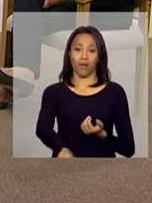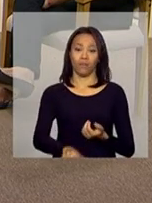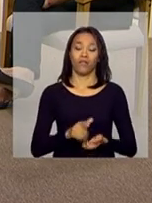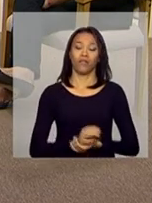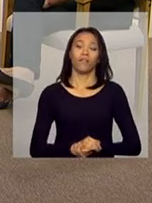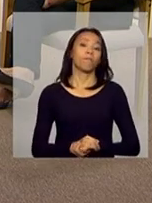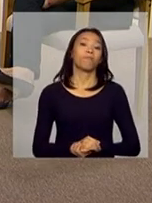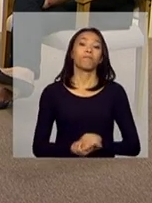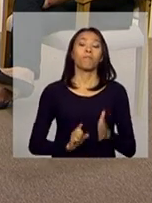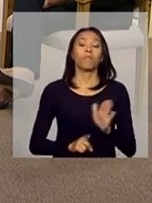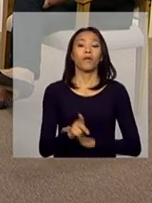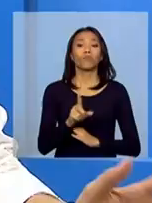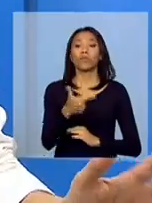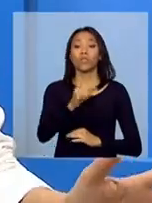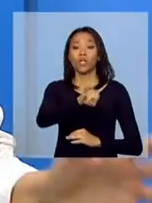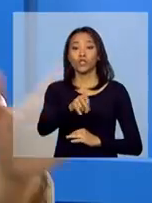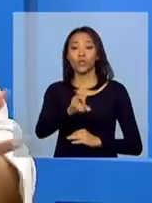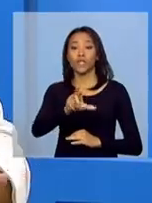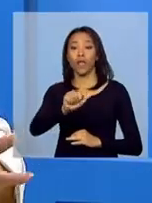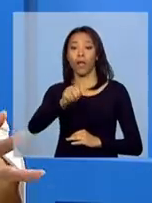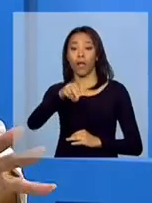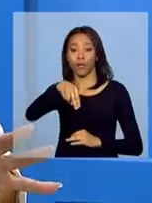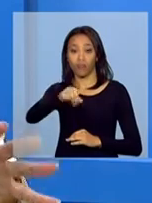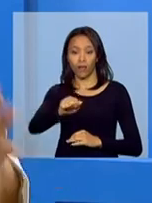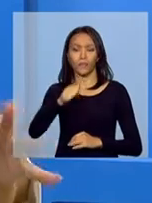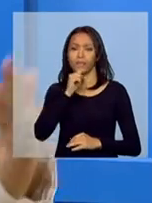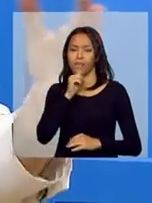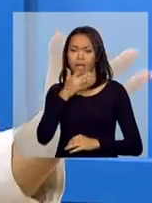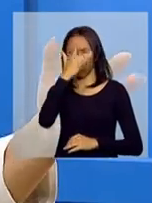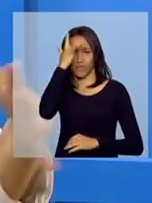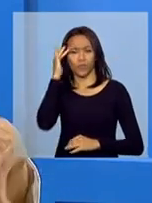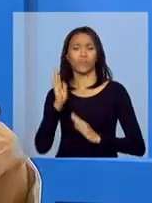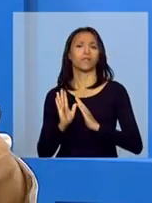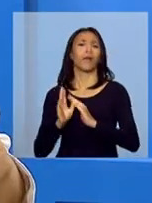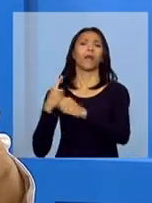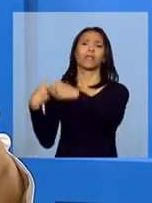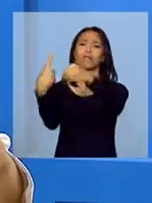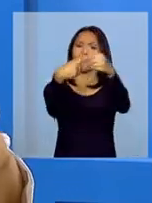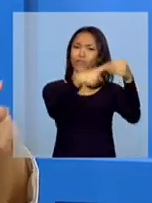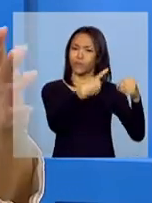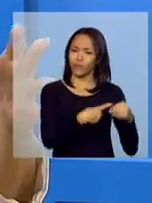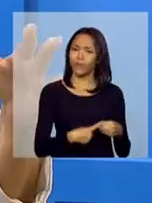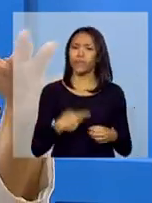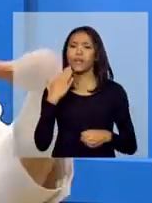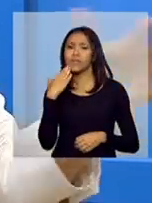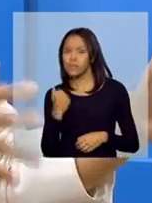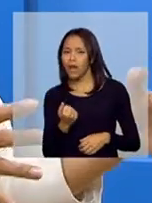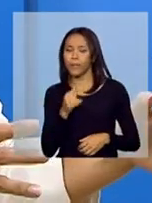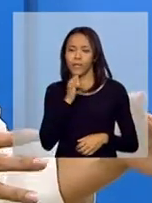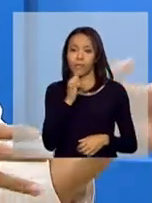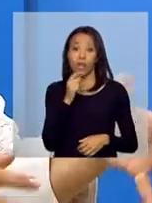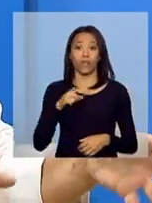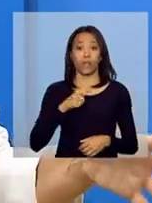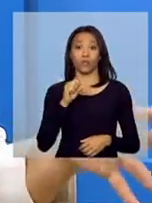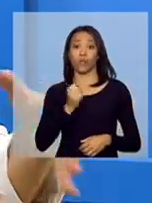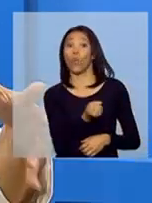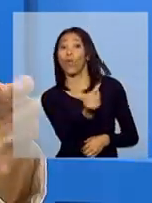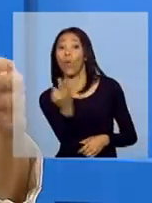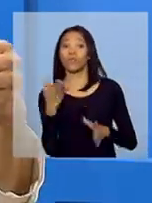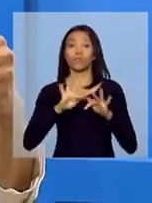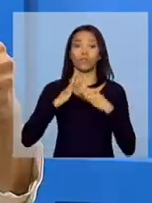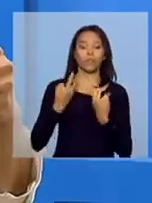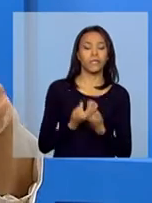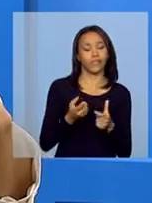Ô, Juliana, e as pessoas em casa? Você quer dizer, em casa não, nas prefeituras, cada município, ela tem condição de saber, olha, nós temos tantas famílias que estão em